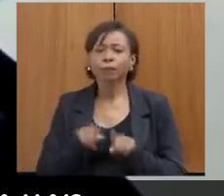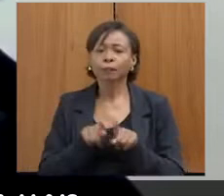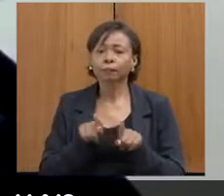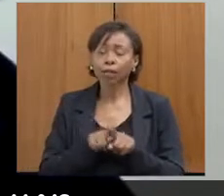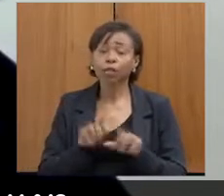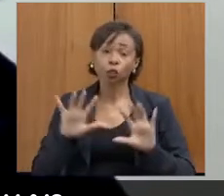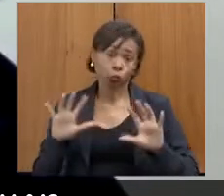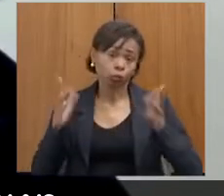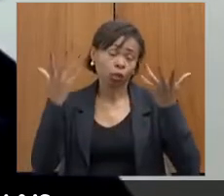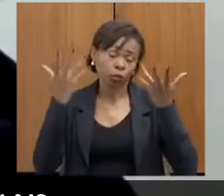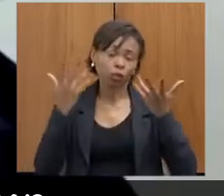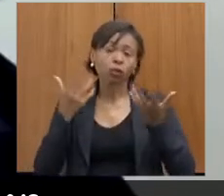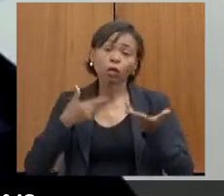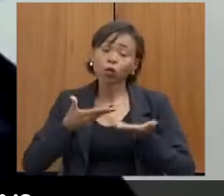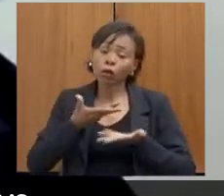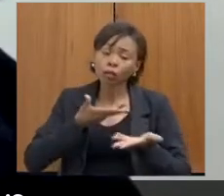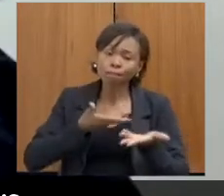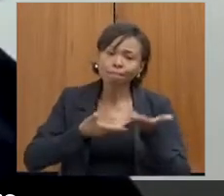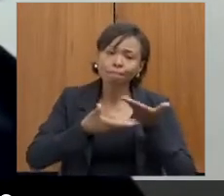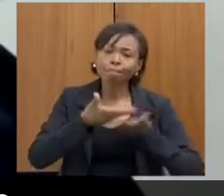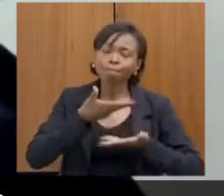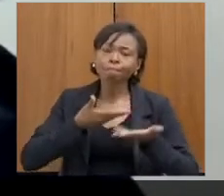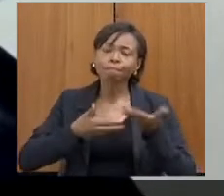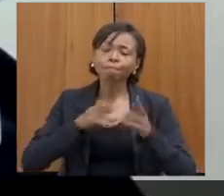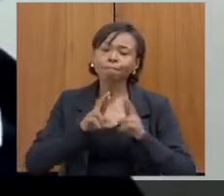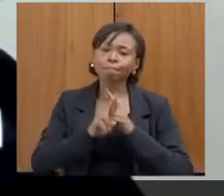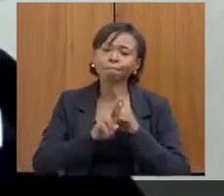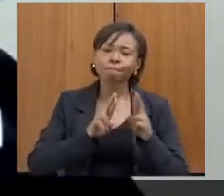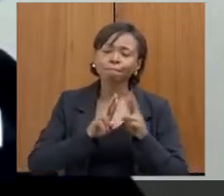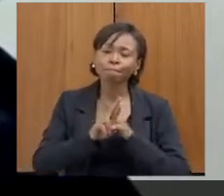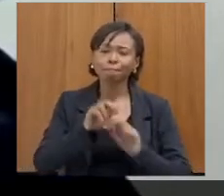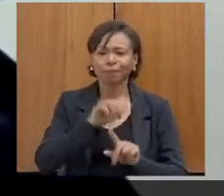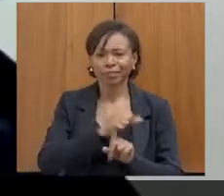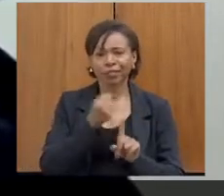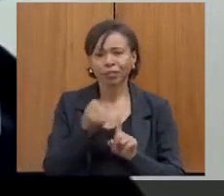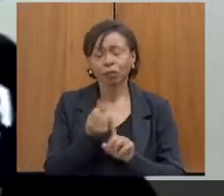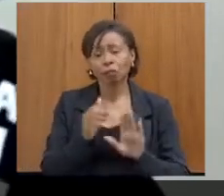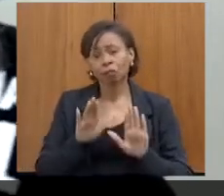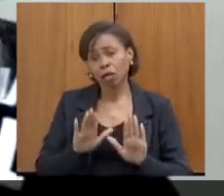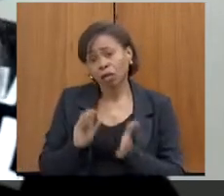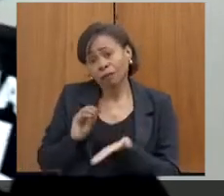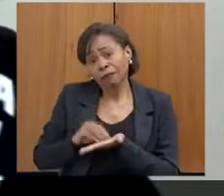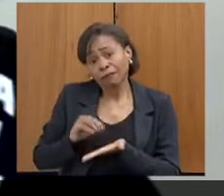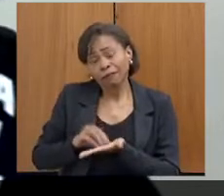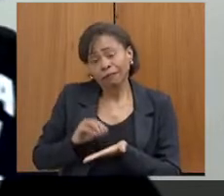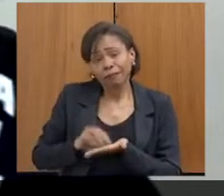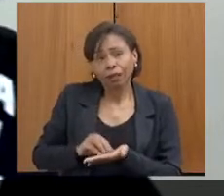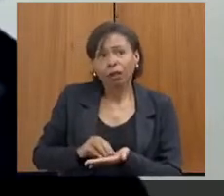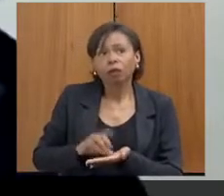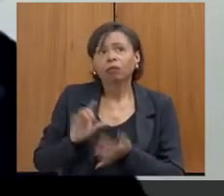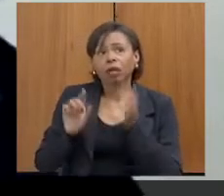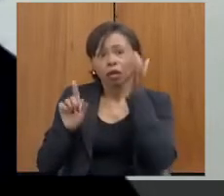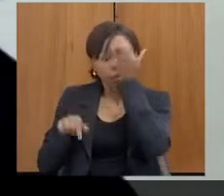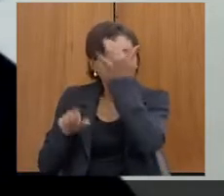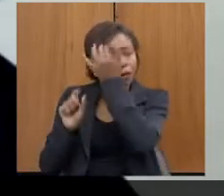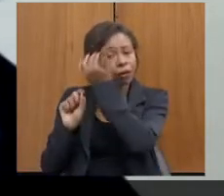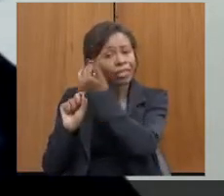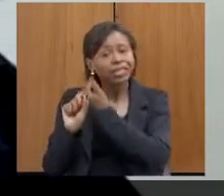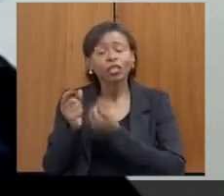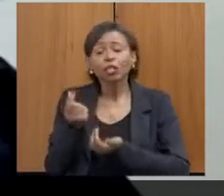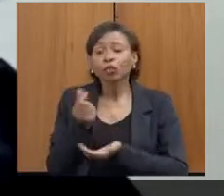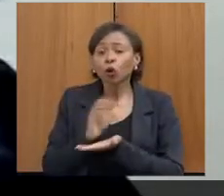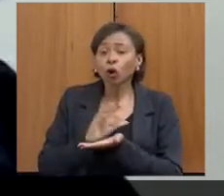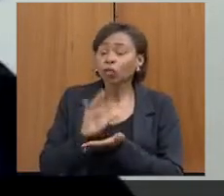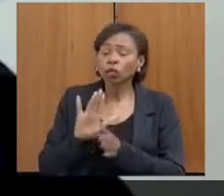nós temos nos aproximado mais da sociedade e o que falta mesmo é isso, é um investimento maior